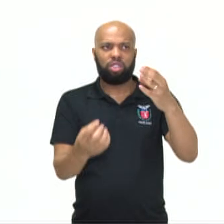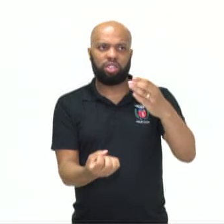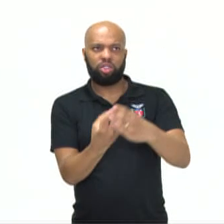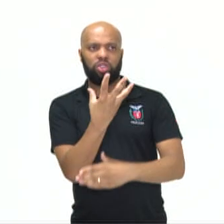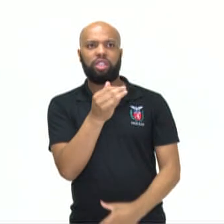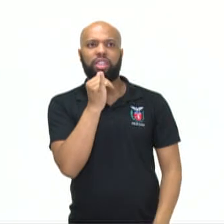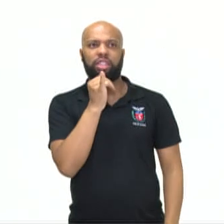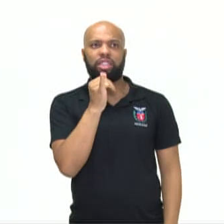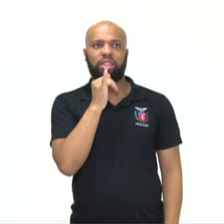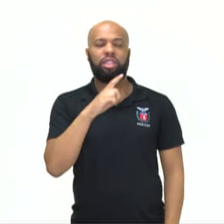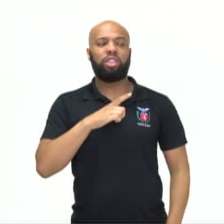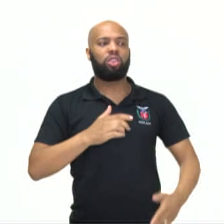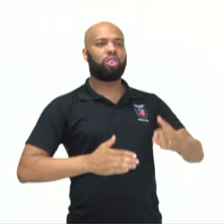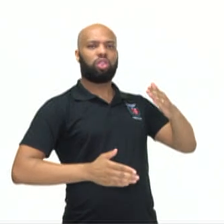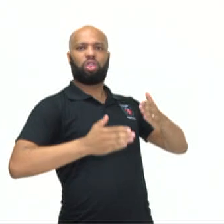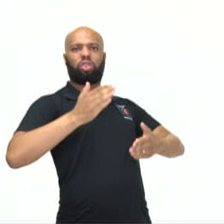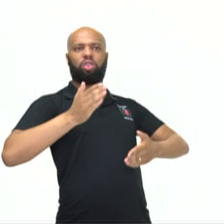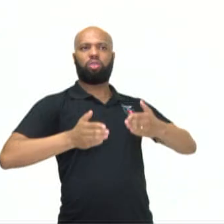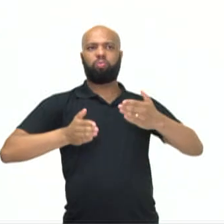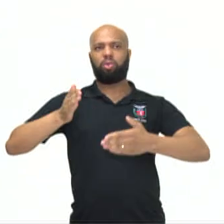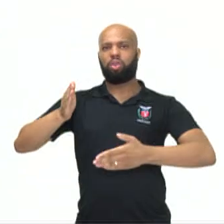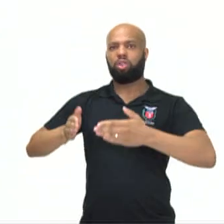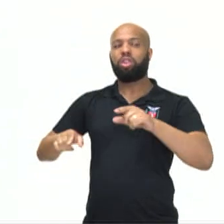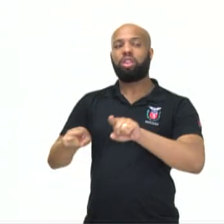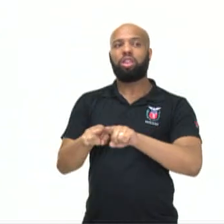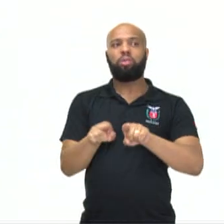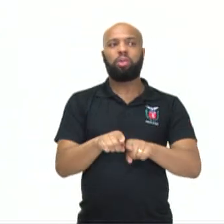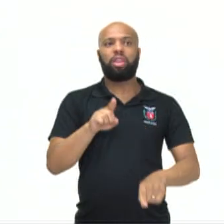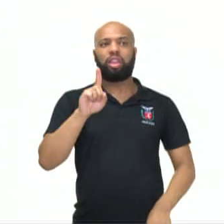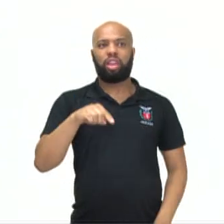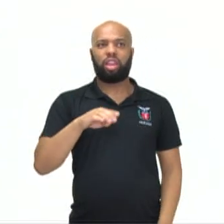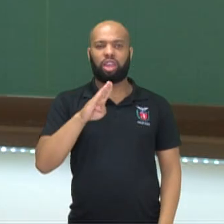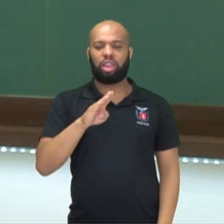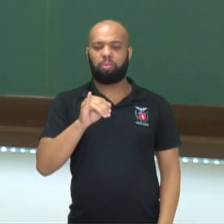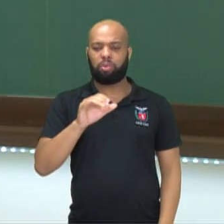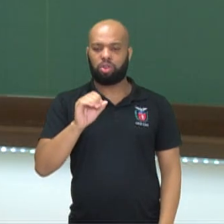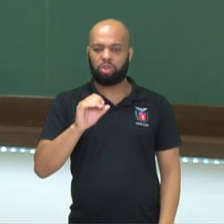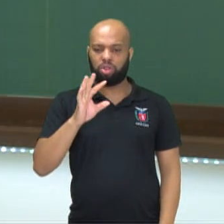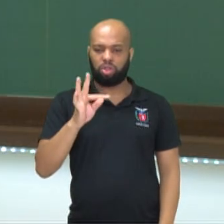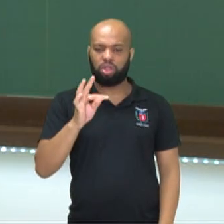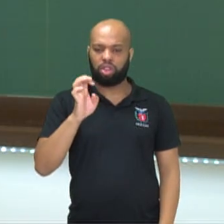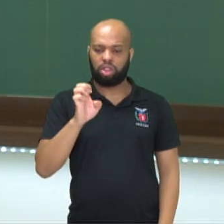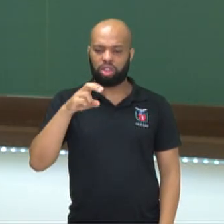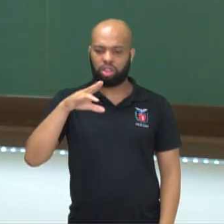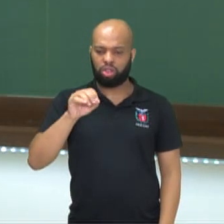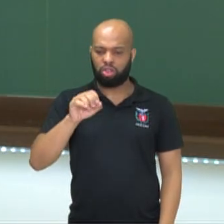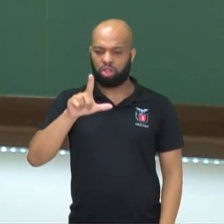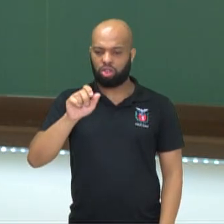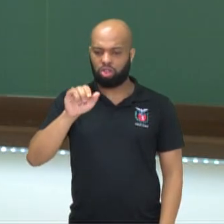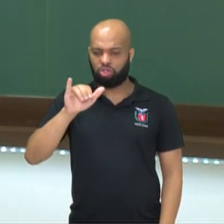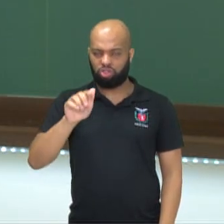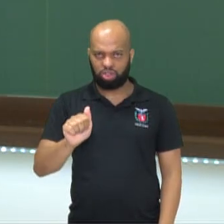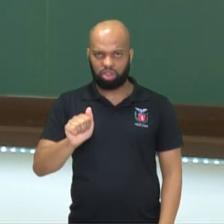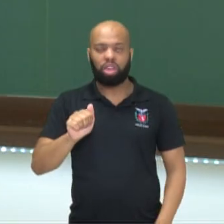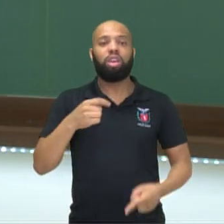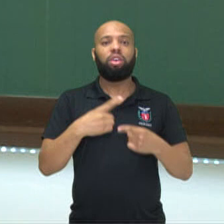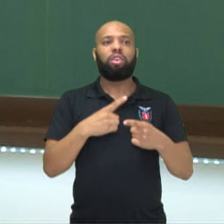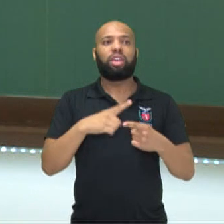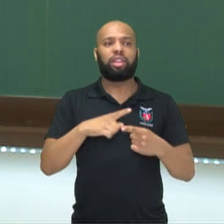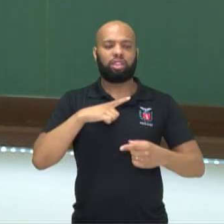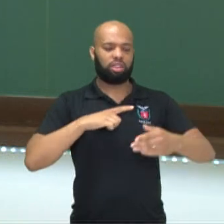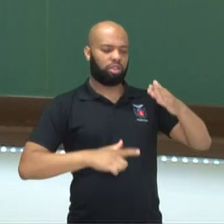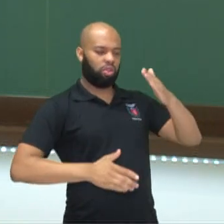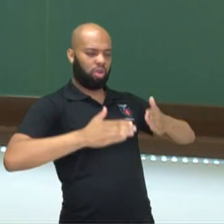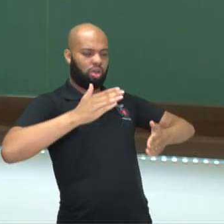robótica e a biotecnologia, onde a robótica está associada à produção de robôs para a realização de